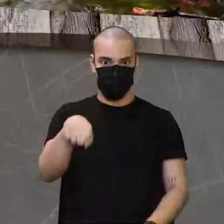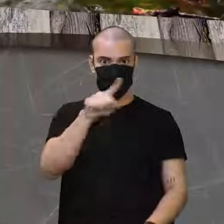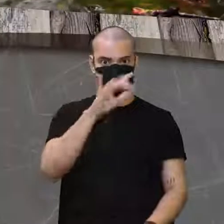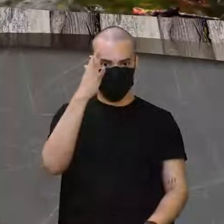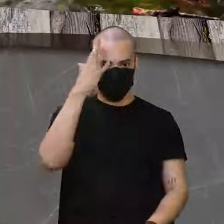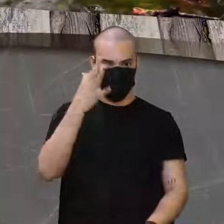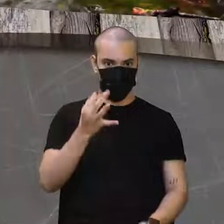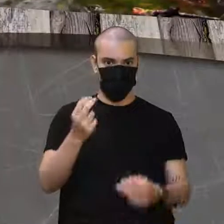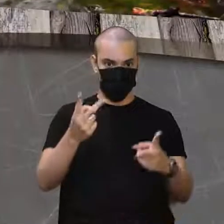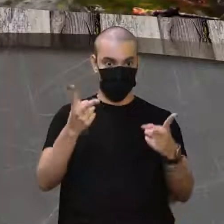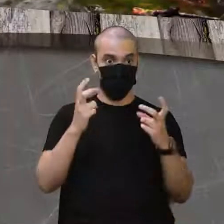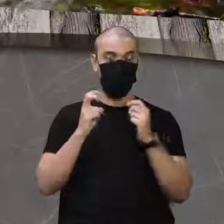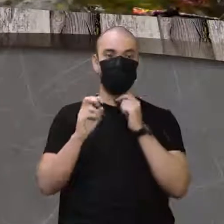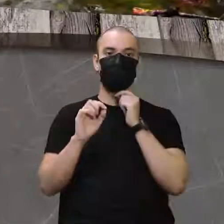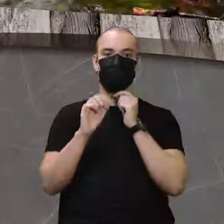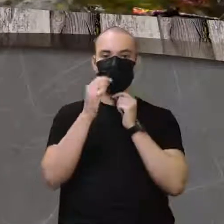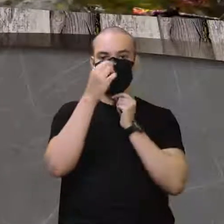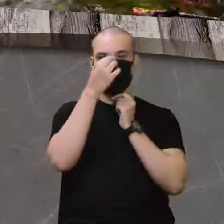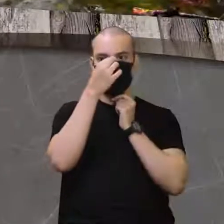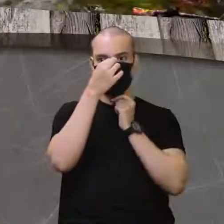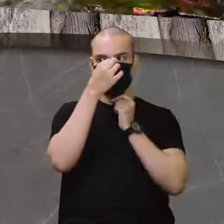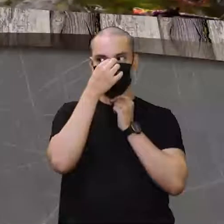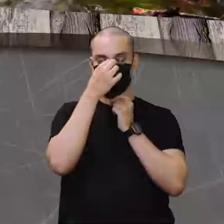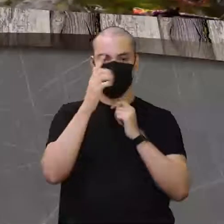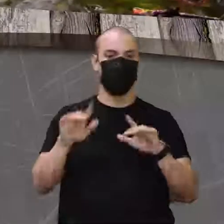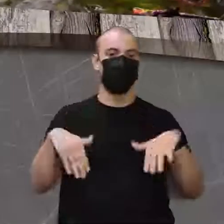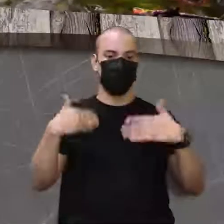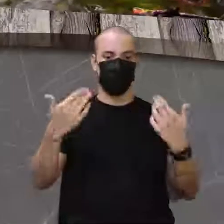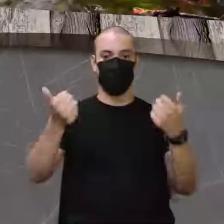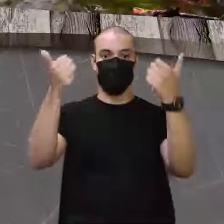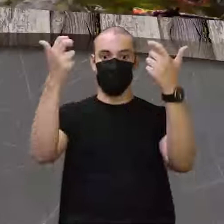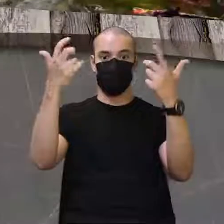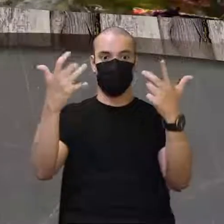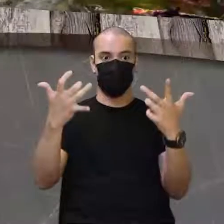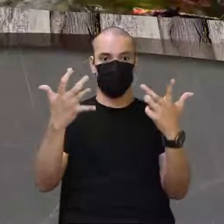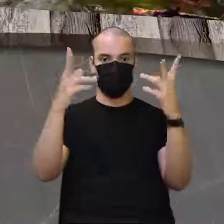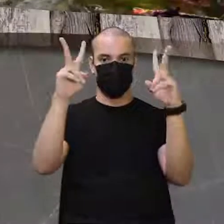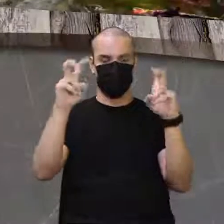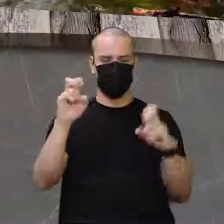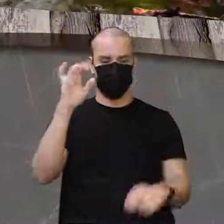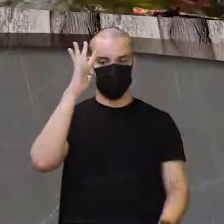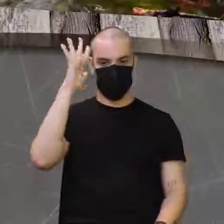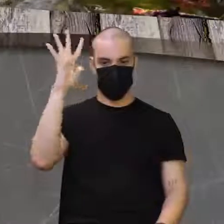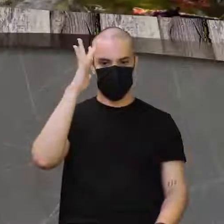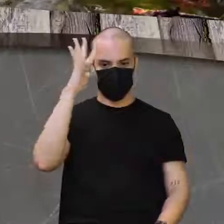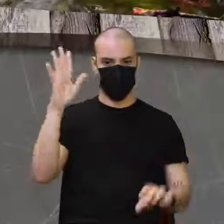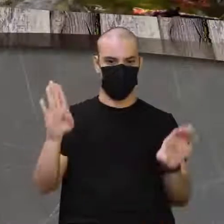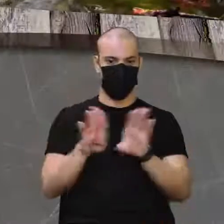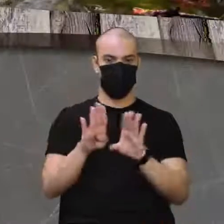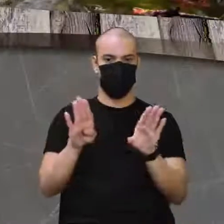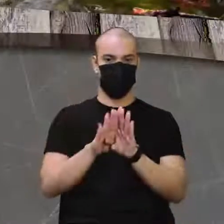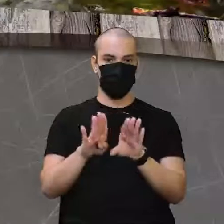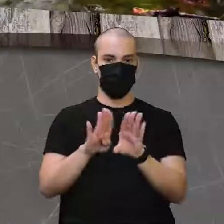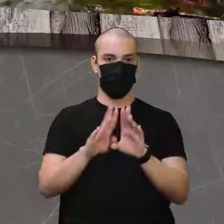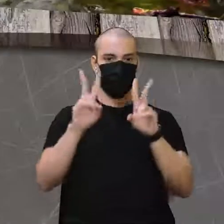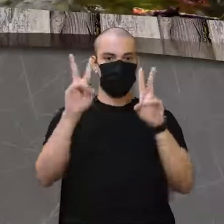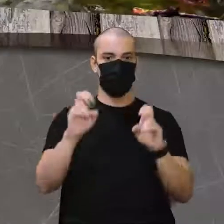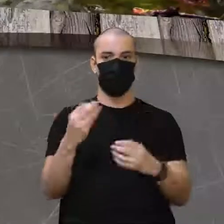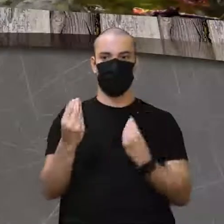juntos, né? Então, olha só, gente. A gente falou aí sobre as teorias, né? Falamos dessa questão, dessa